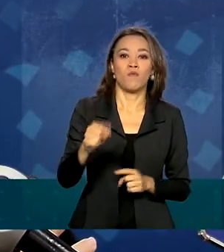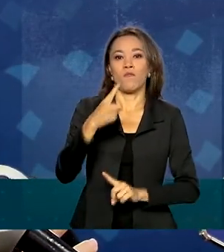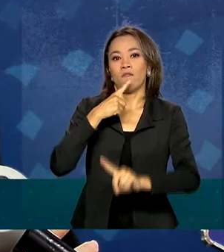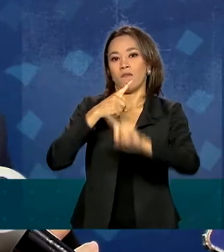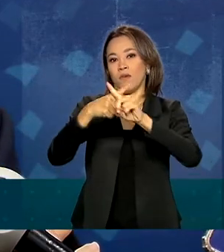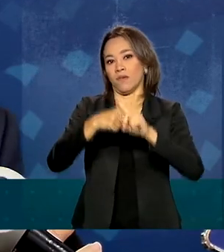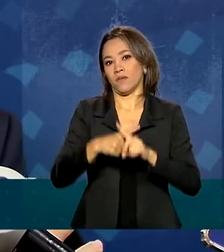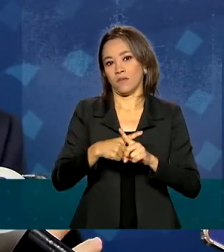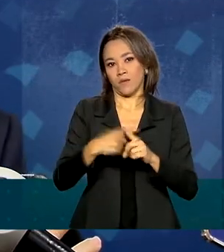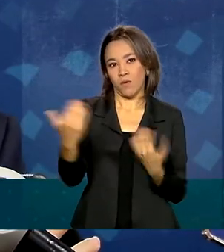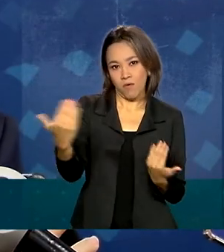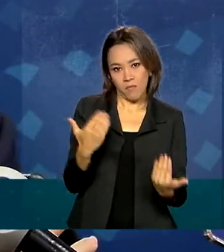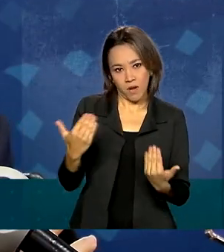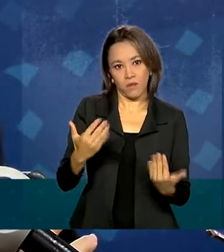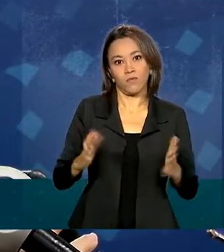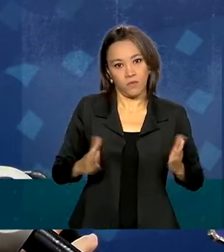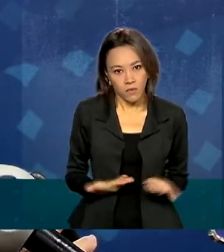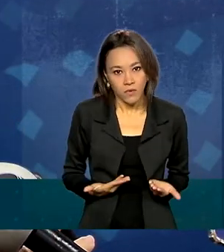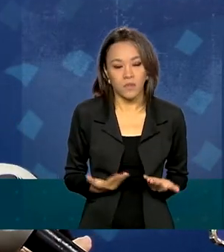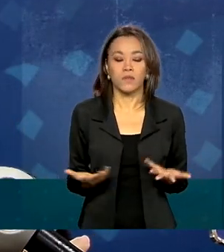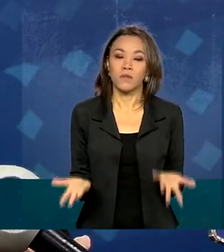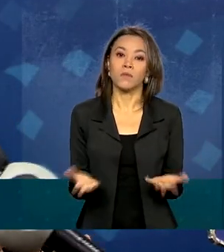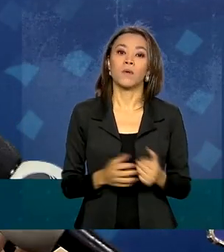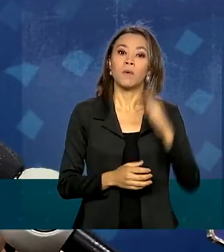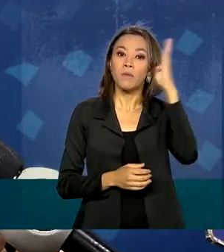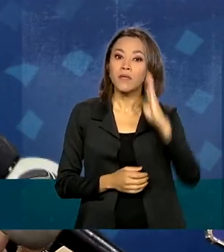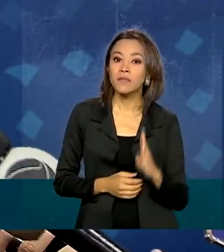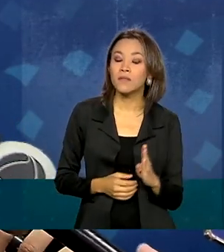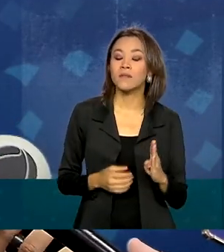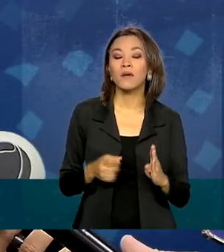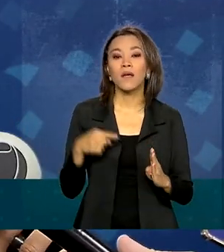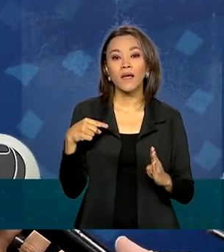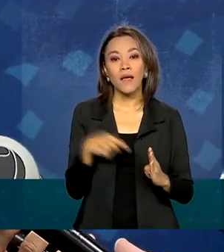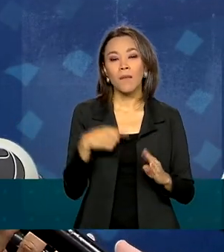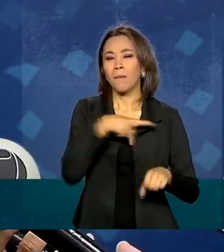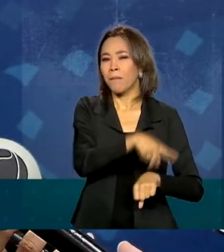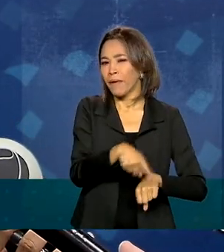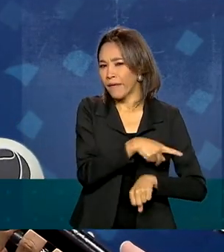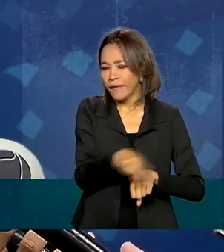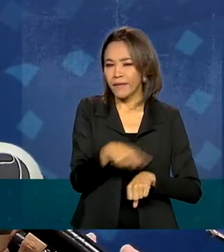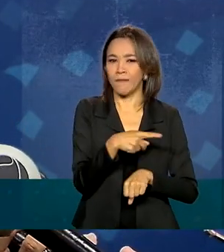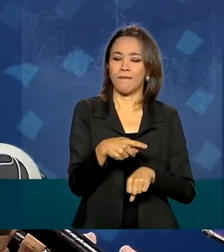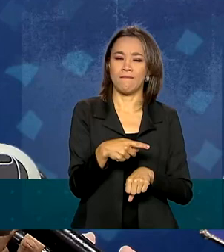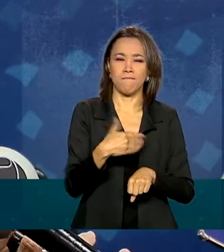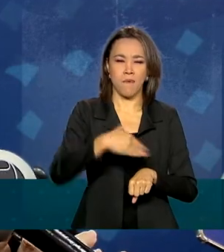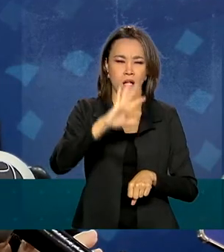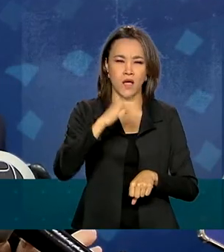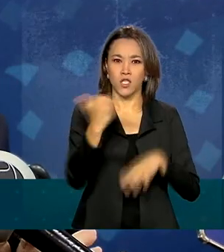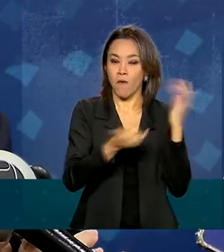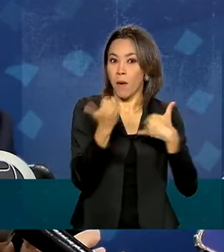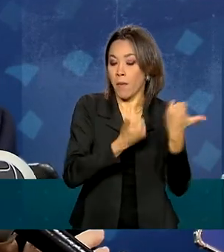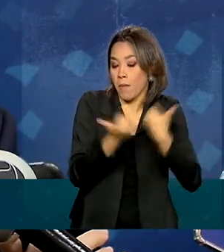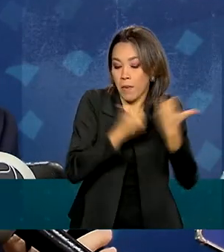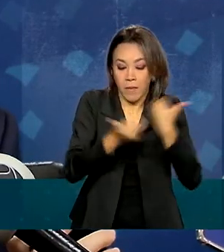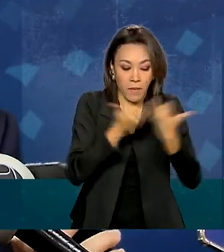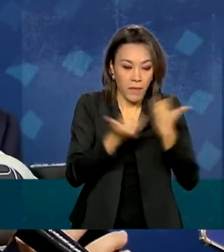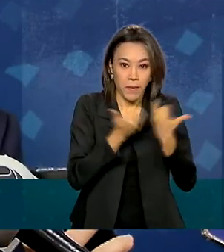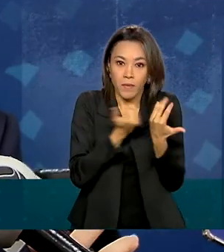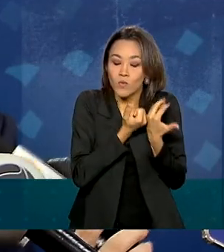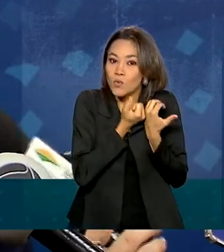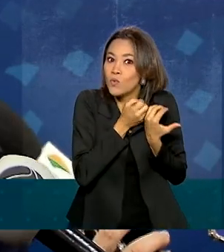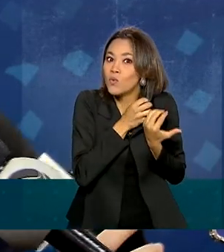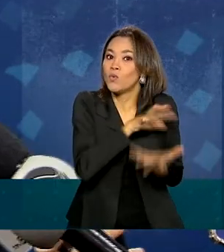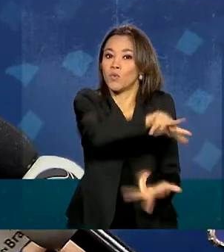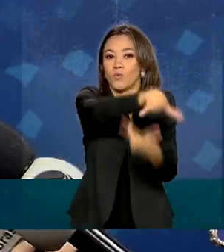atual. Então o Brasil, que é um dos países que mais produz dados no mundo, com o